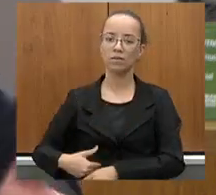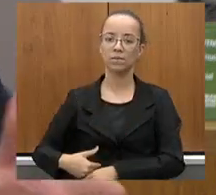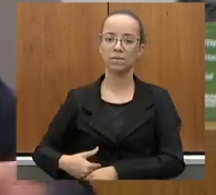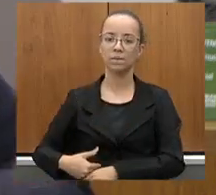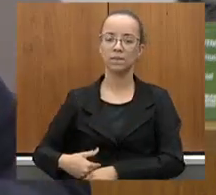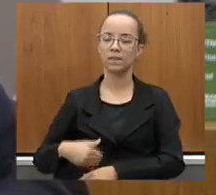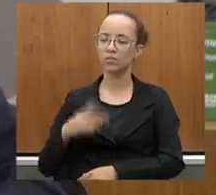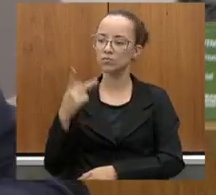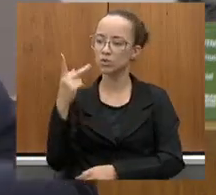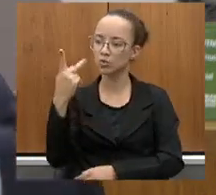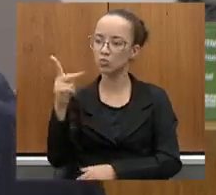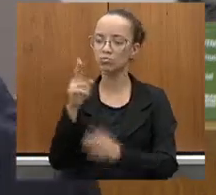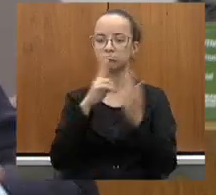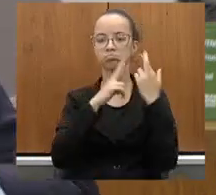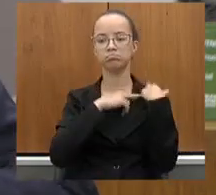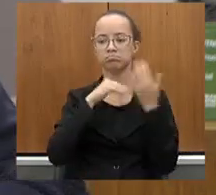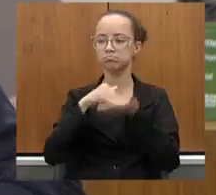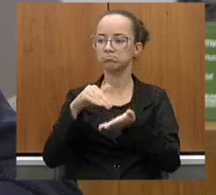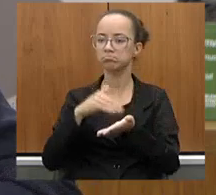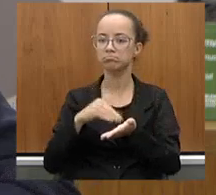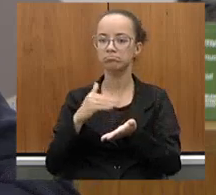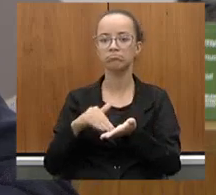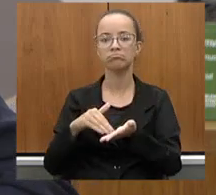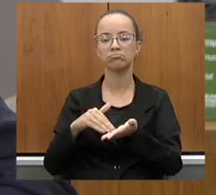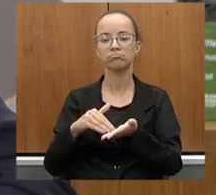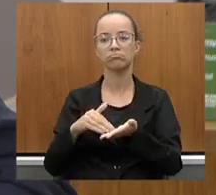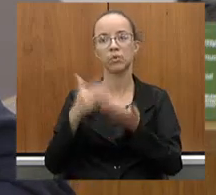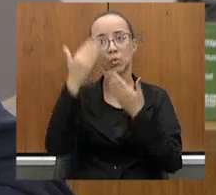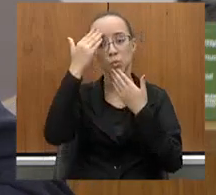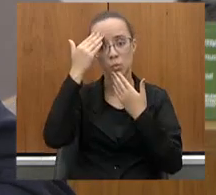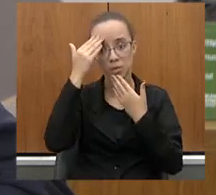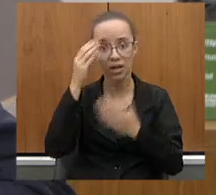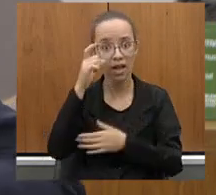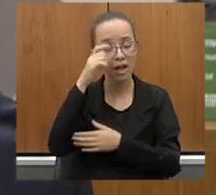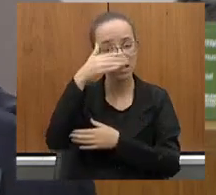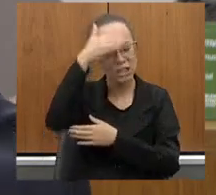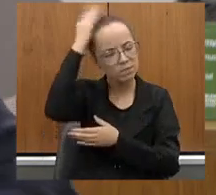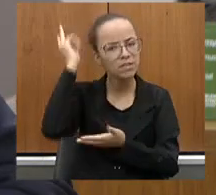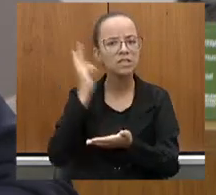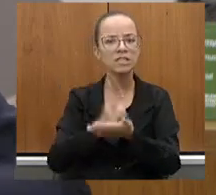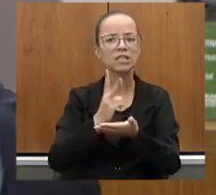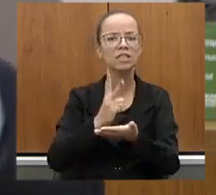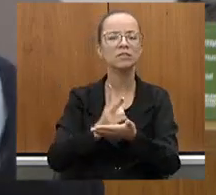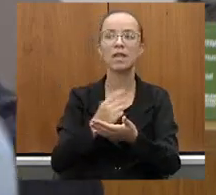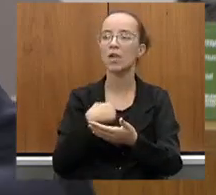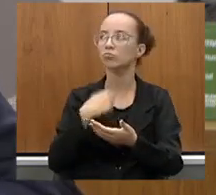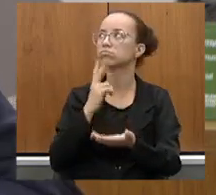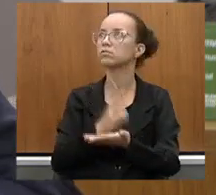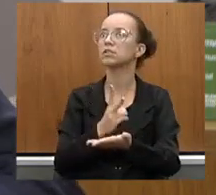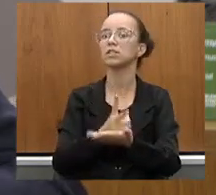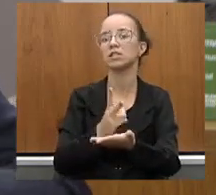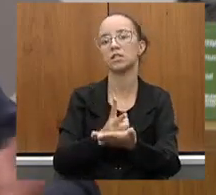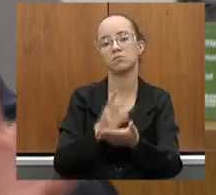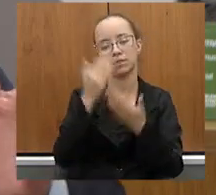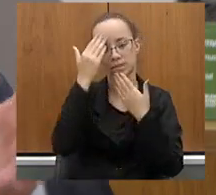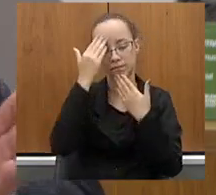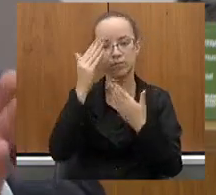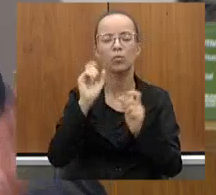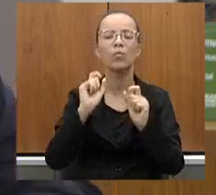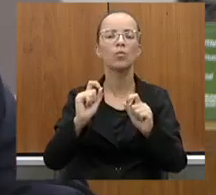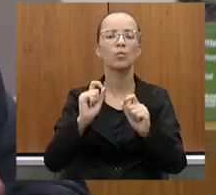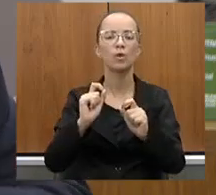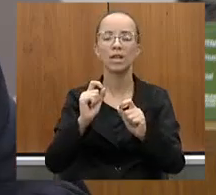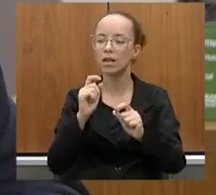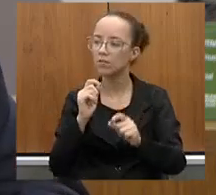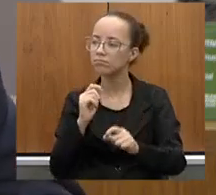sua secretaria, graças ao nosso governador Zema, que sempre sou muito grato e sempre serei, pudemos dar